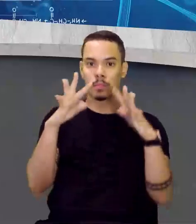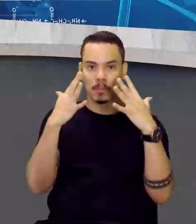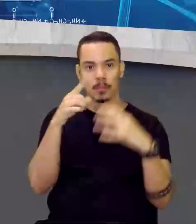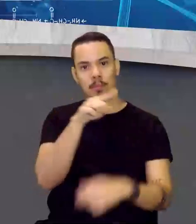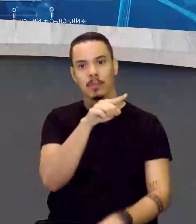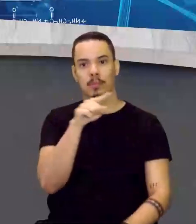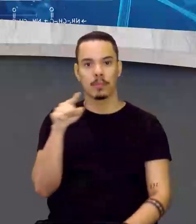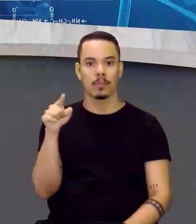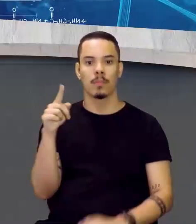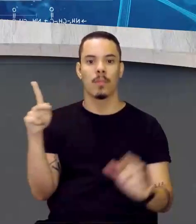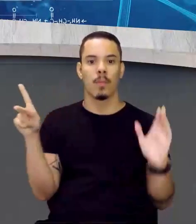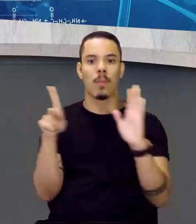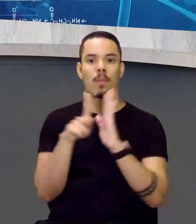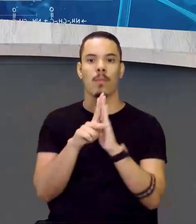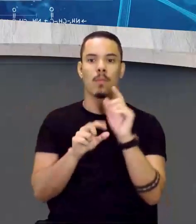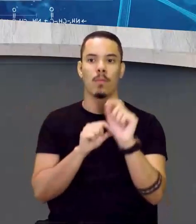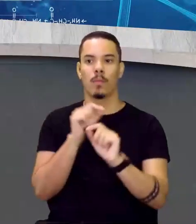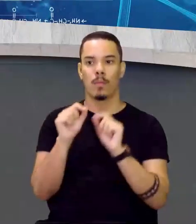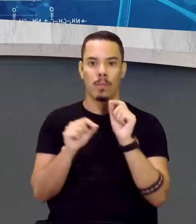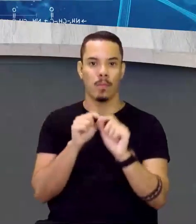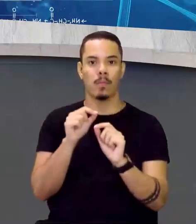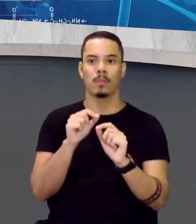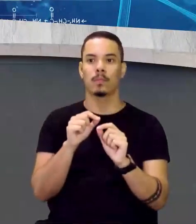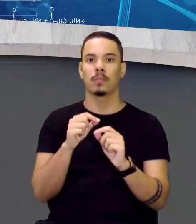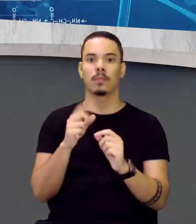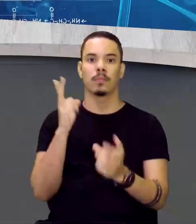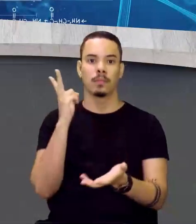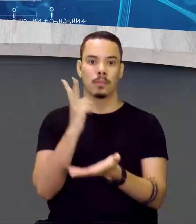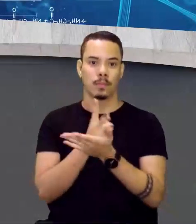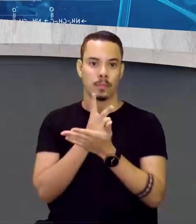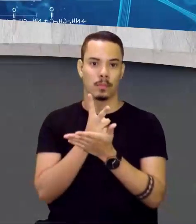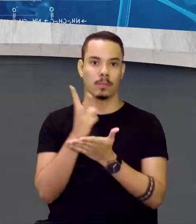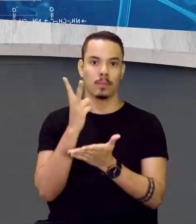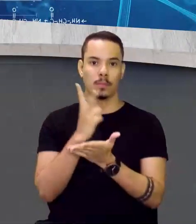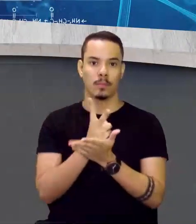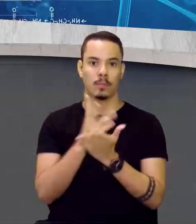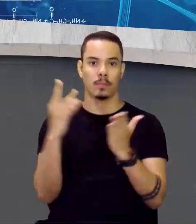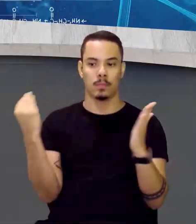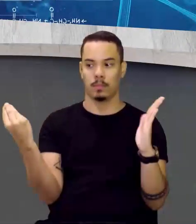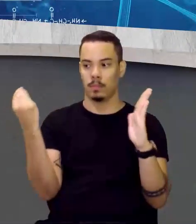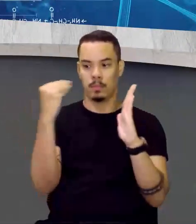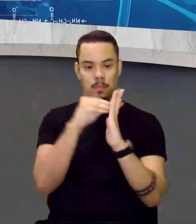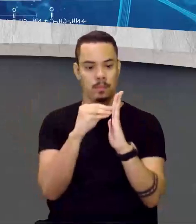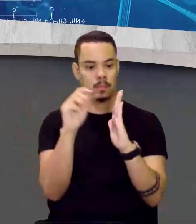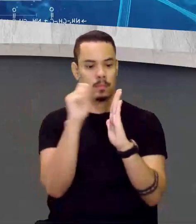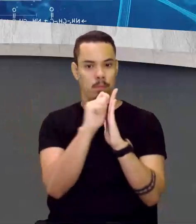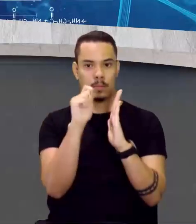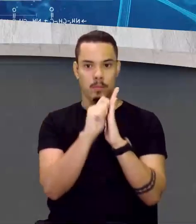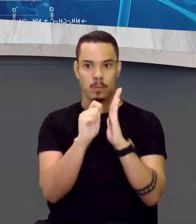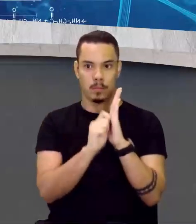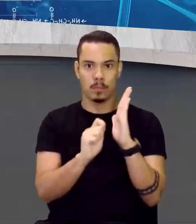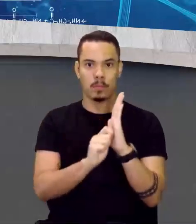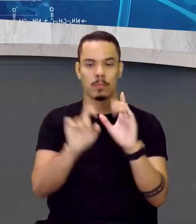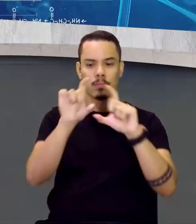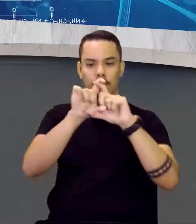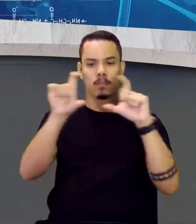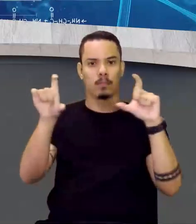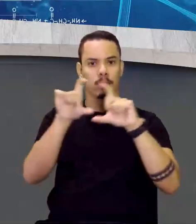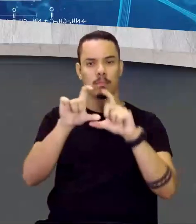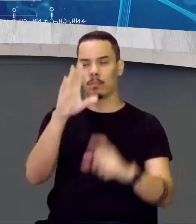para as expressões escritas nos enunciados